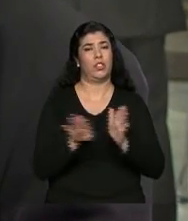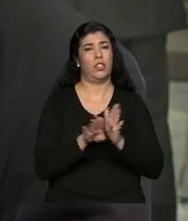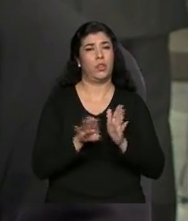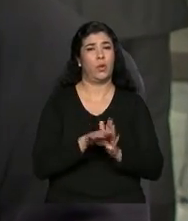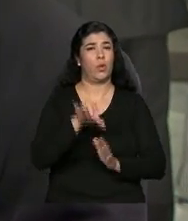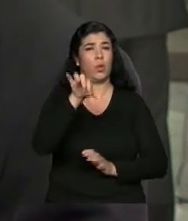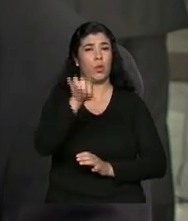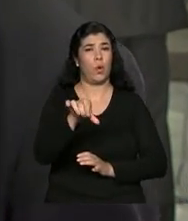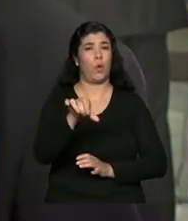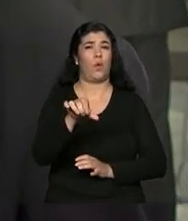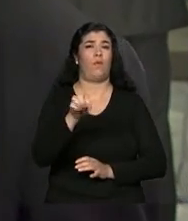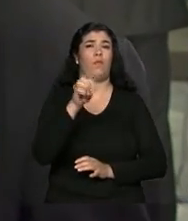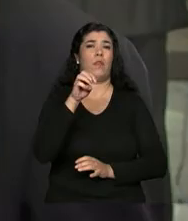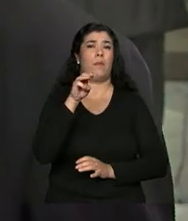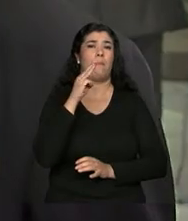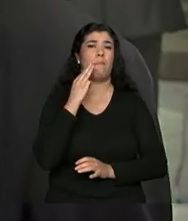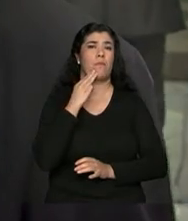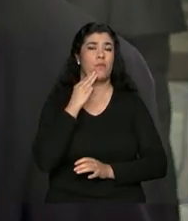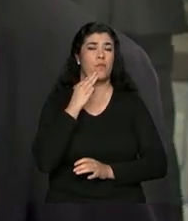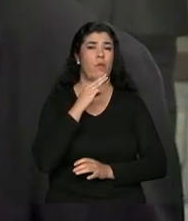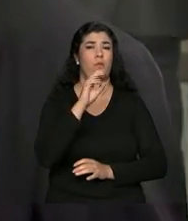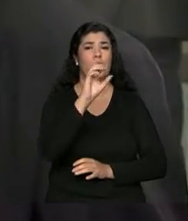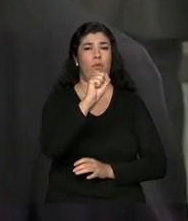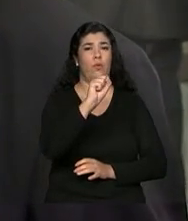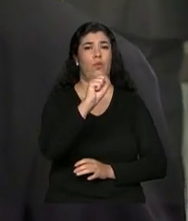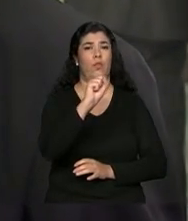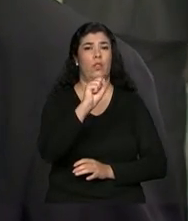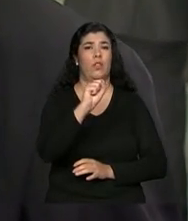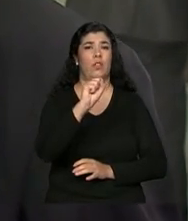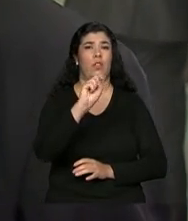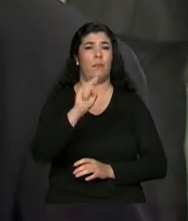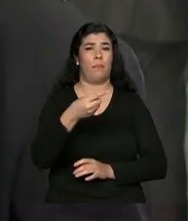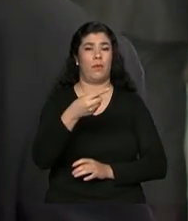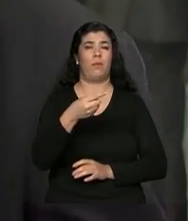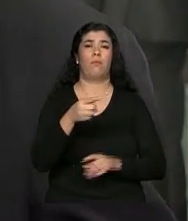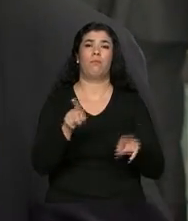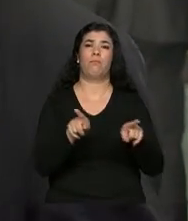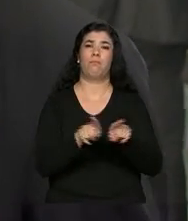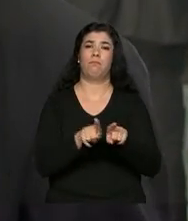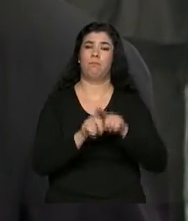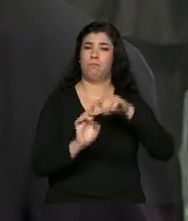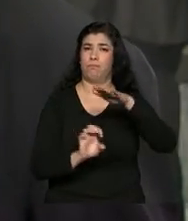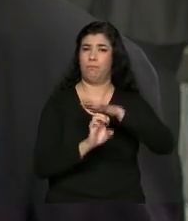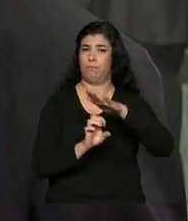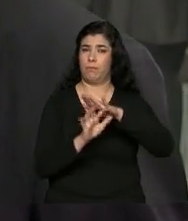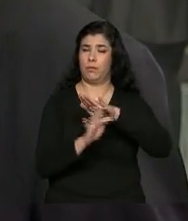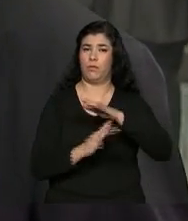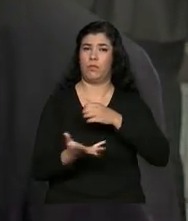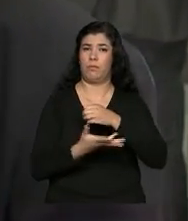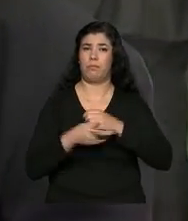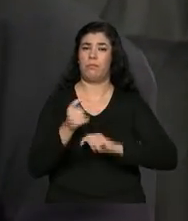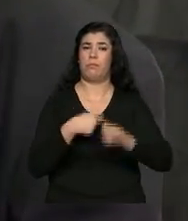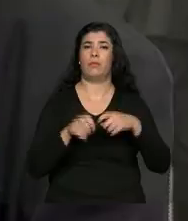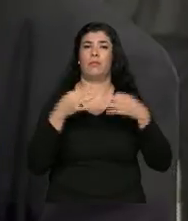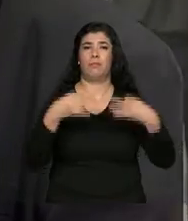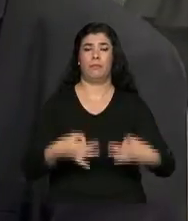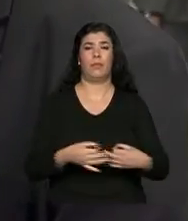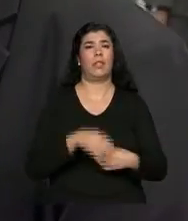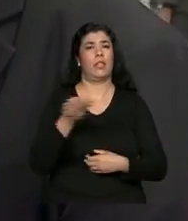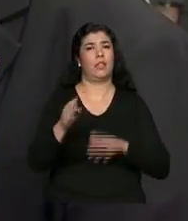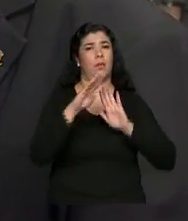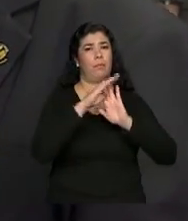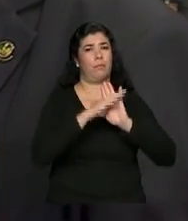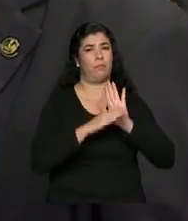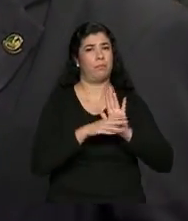9 milhões e 800 mil micro e pequenas empresas formais, que é a base da nossa economia. Esse é um programa que só tem